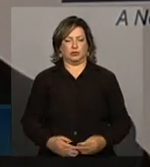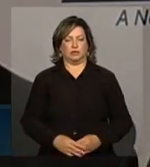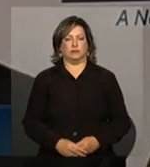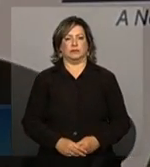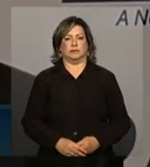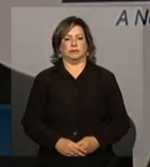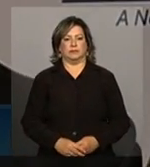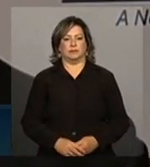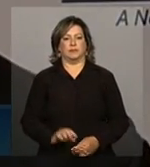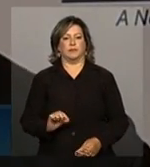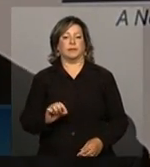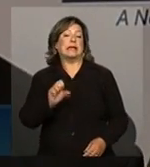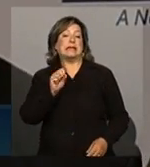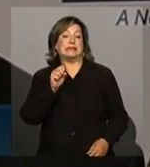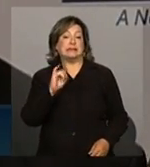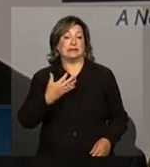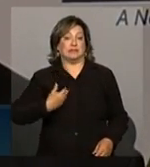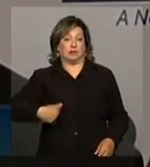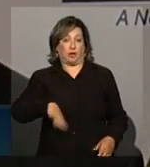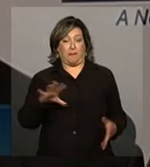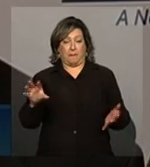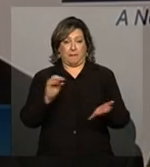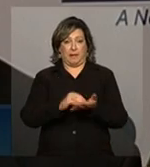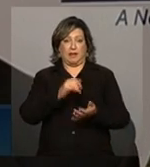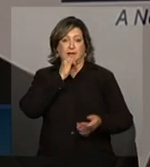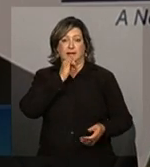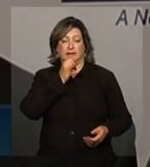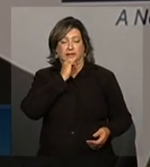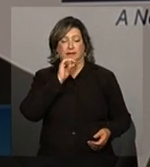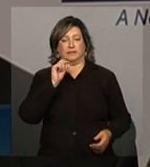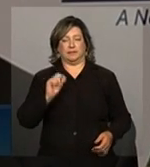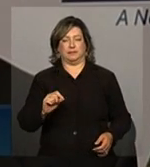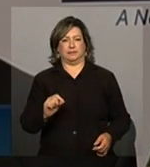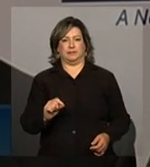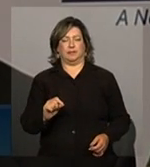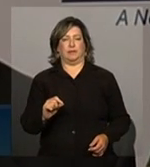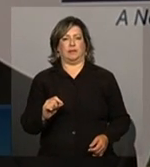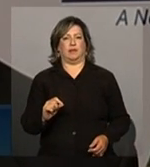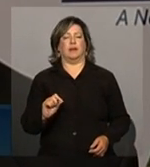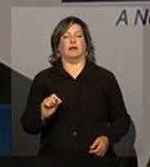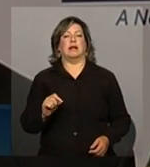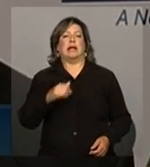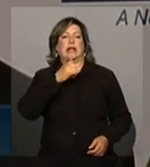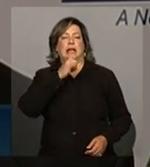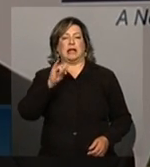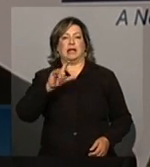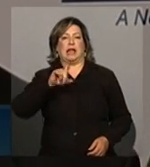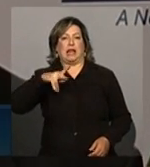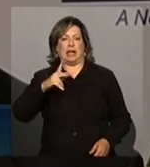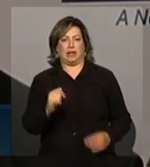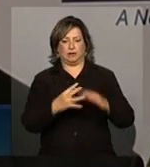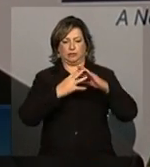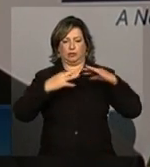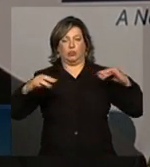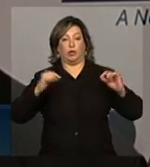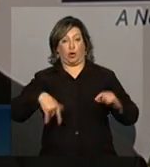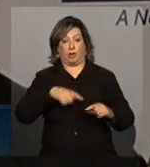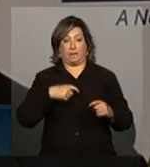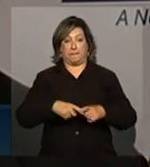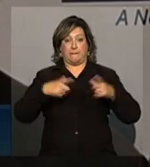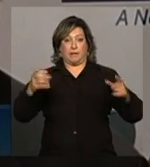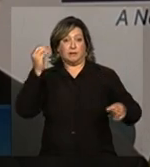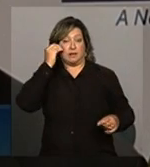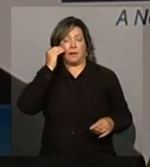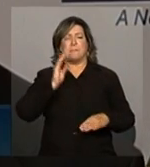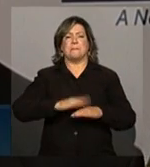É, você vê, se a gente pegar a performance, por exemplo, da linha de transmissão que nós temos maior experiência, mais de